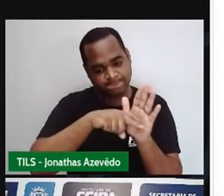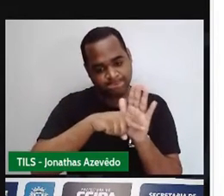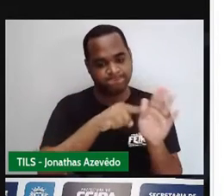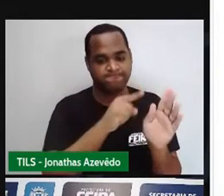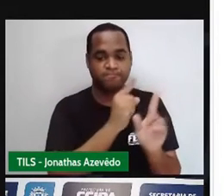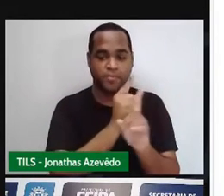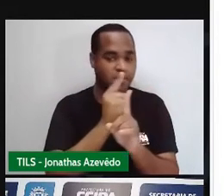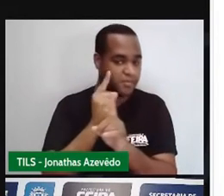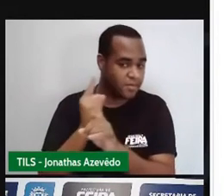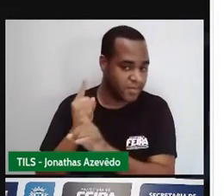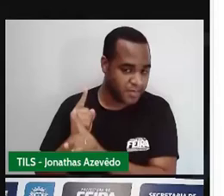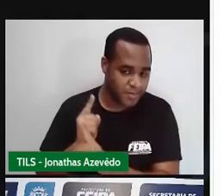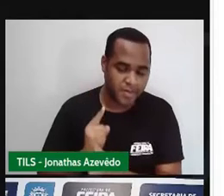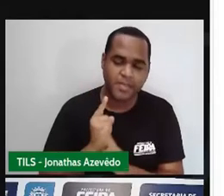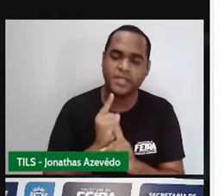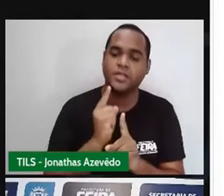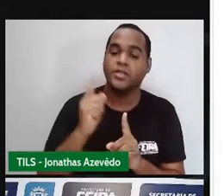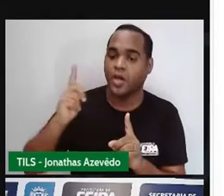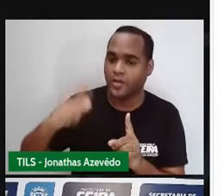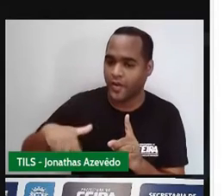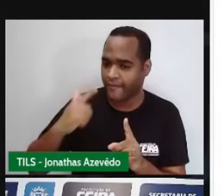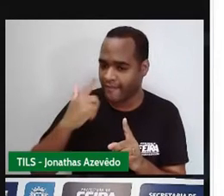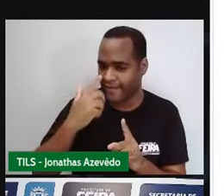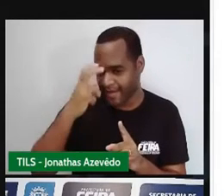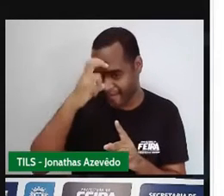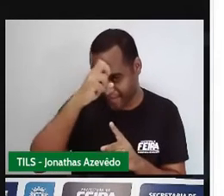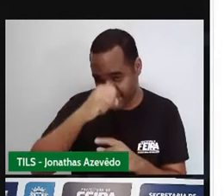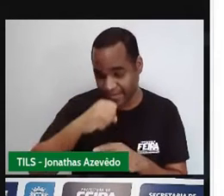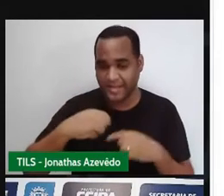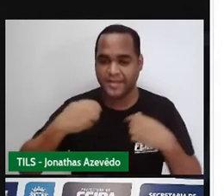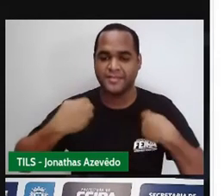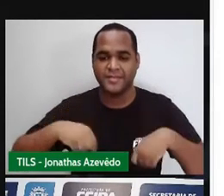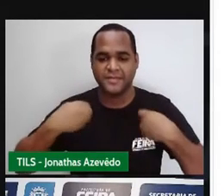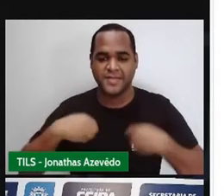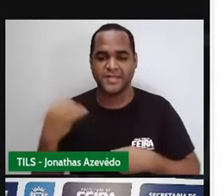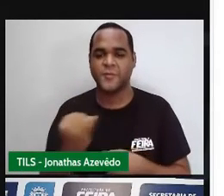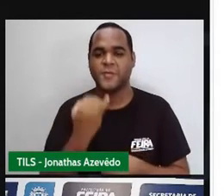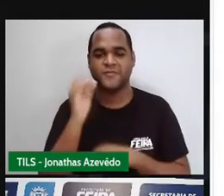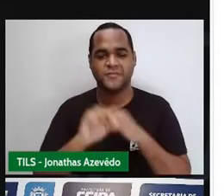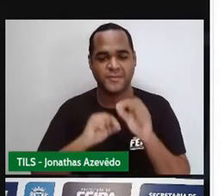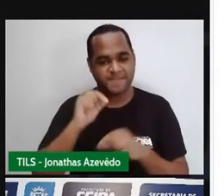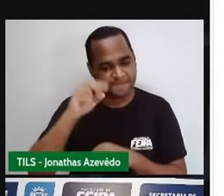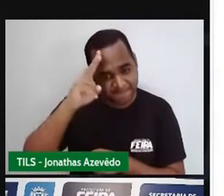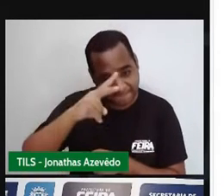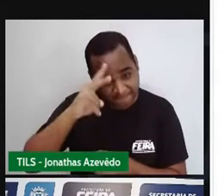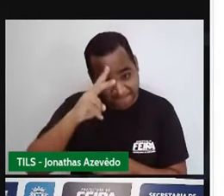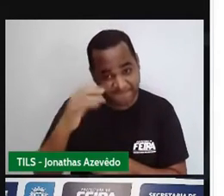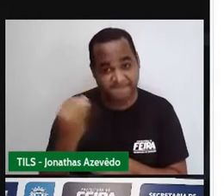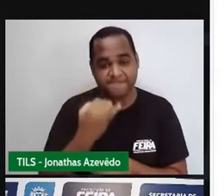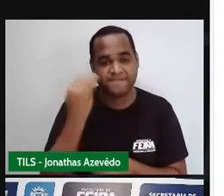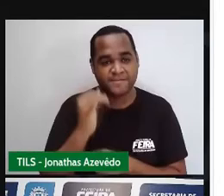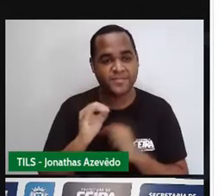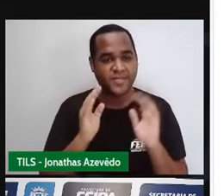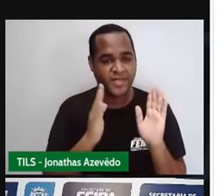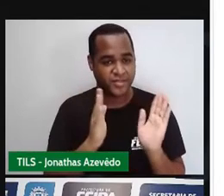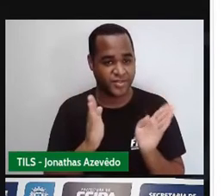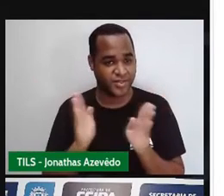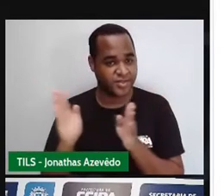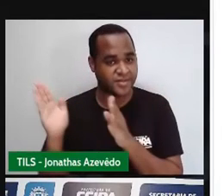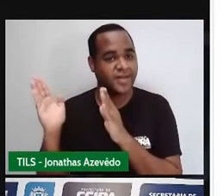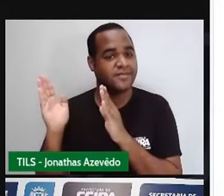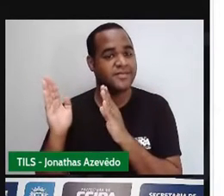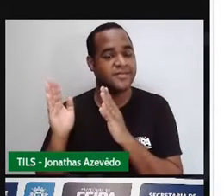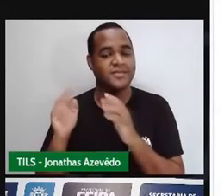investigação, de novo, a gente vai precisar, né, lembrar de algo que a gente já viu,